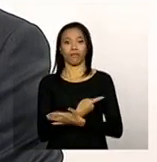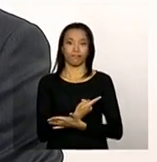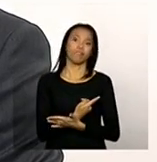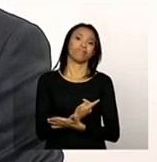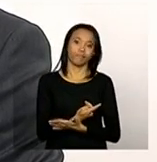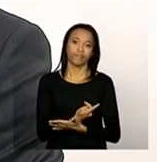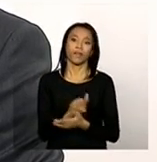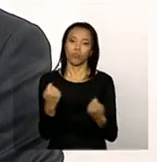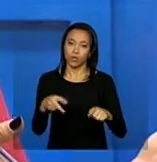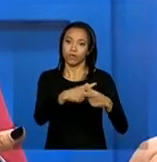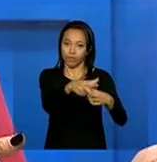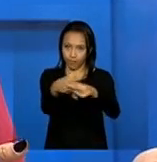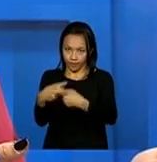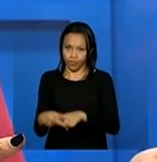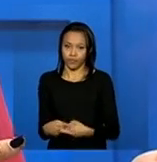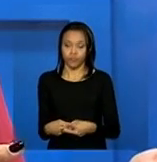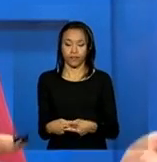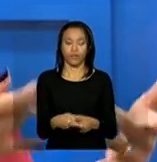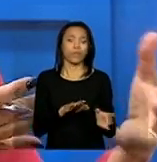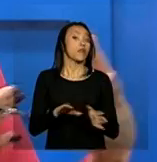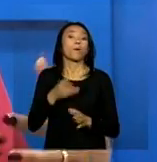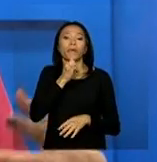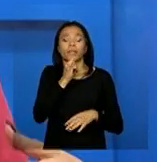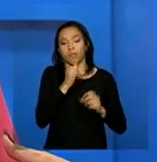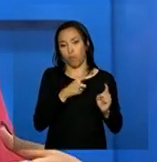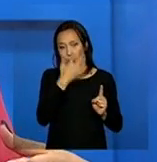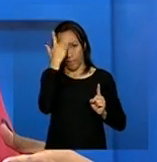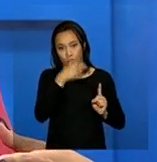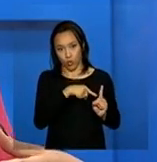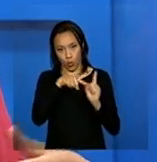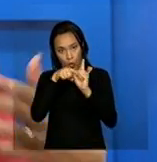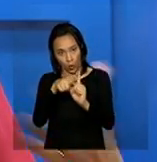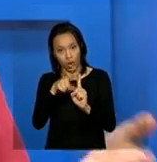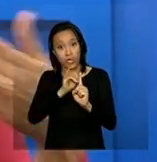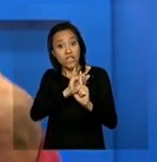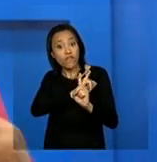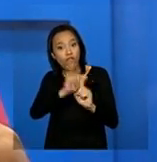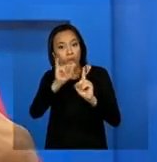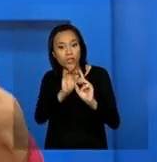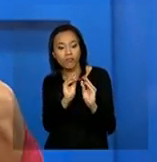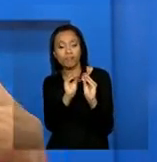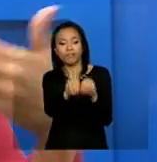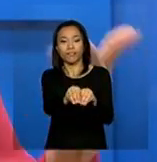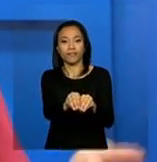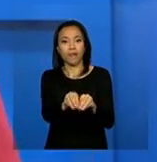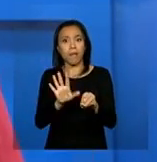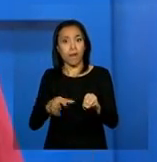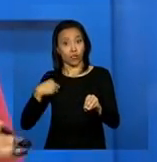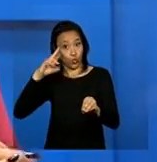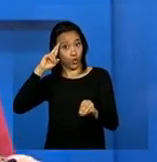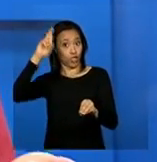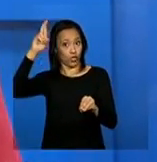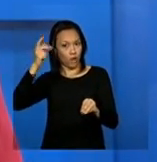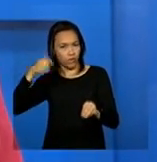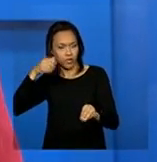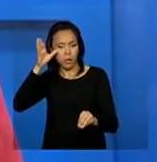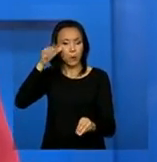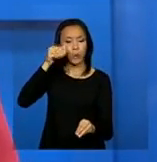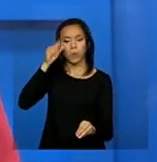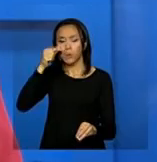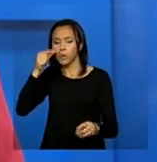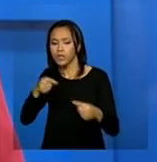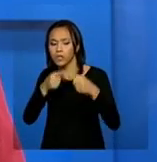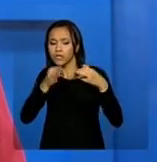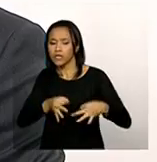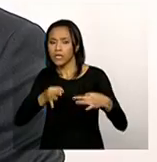gente entender, a pessoa pode, você delegou aquilo, a pessoa fez aquela informação, mas o gestor tem como verificar para ver se esses dados estão